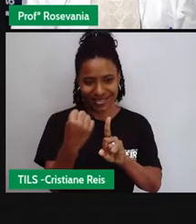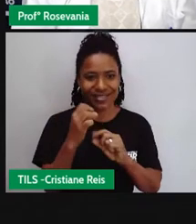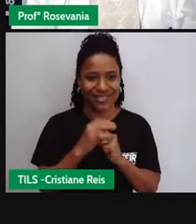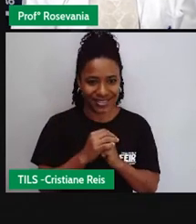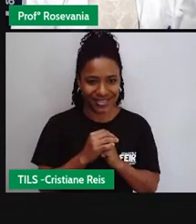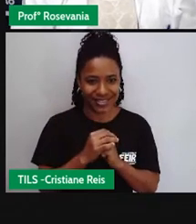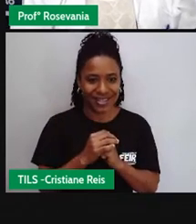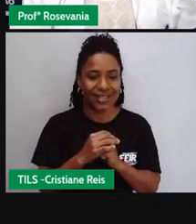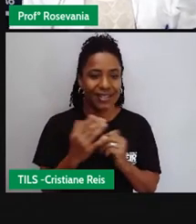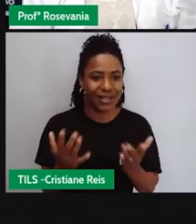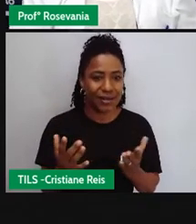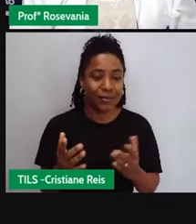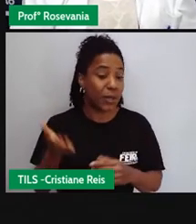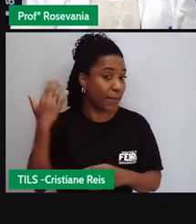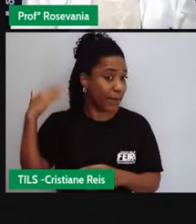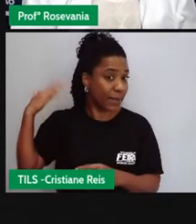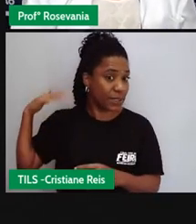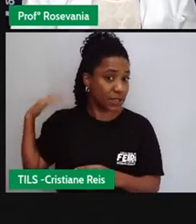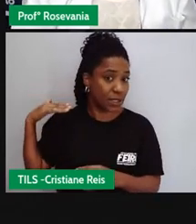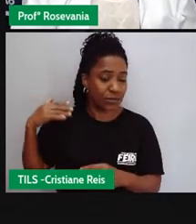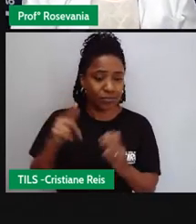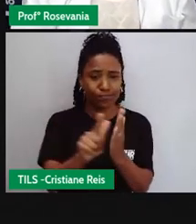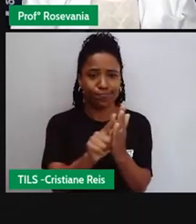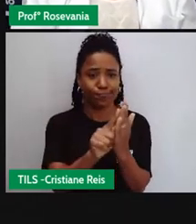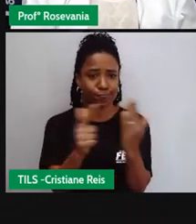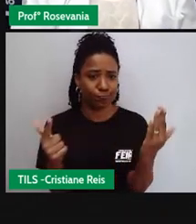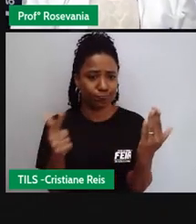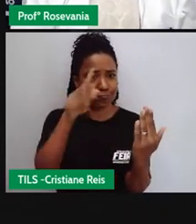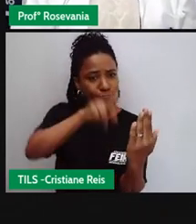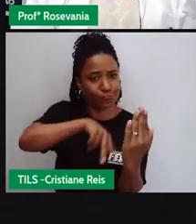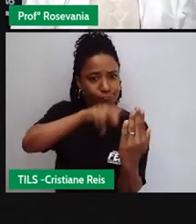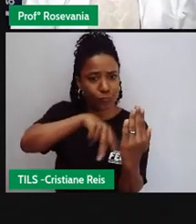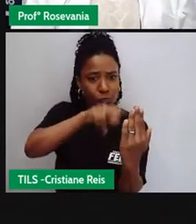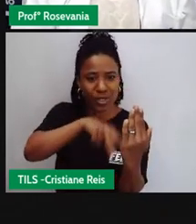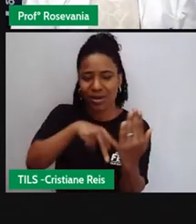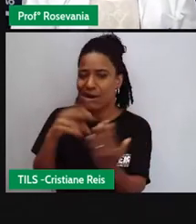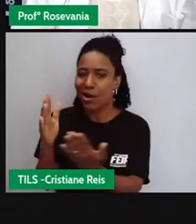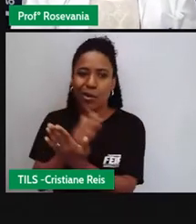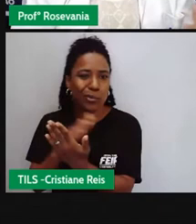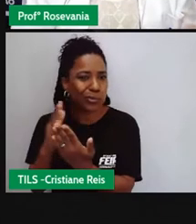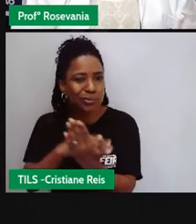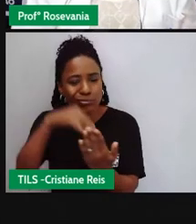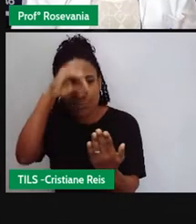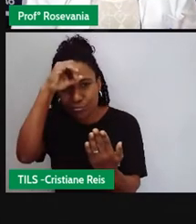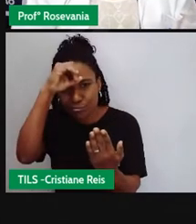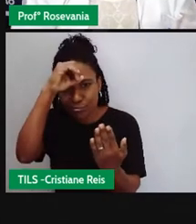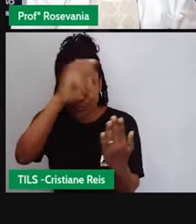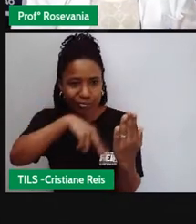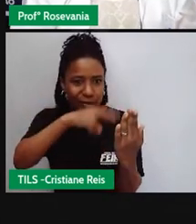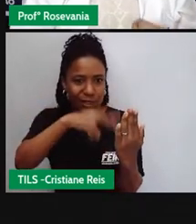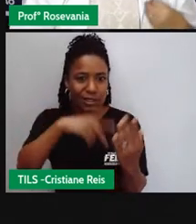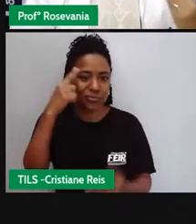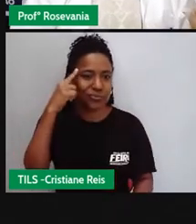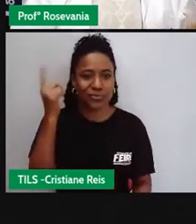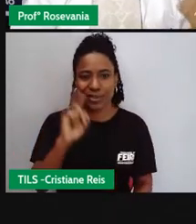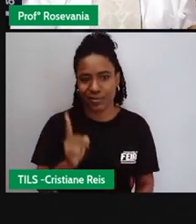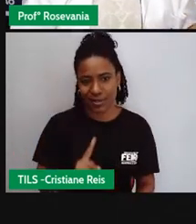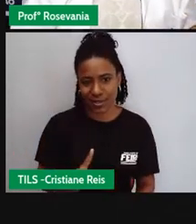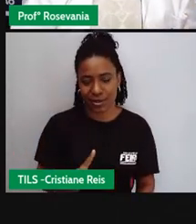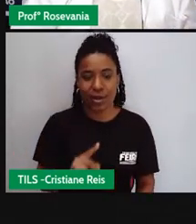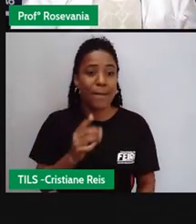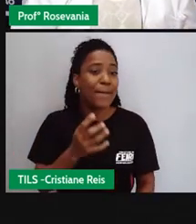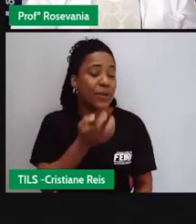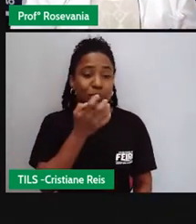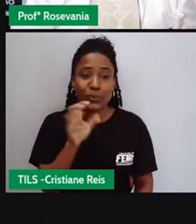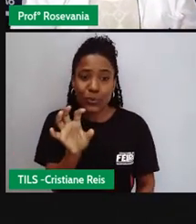só era para quem sabia ler e tinha condições de pagar o jornal e o rádio ele é bastante popular ele fala na